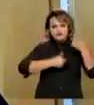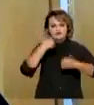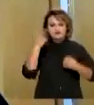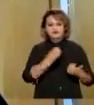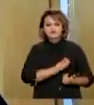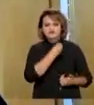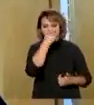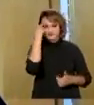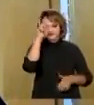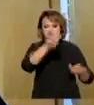vida para as populações.